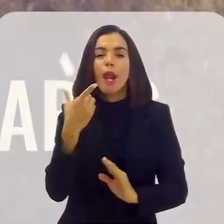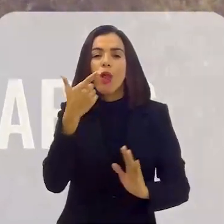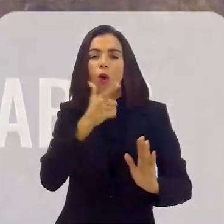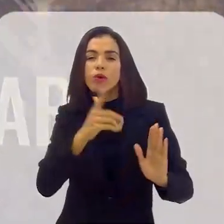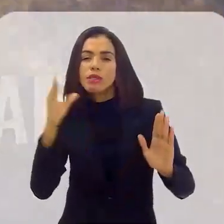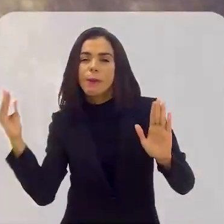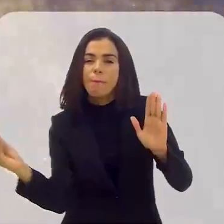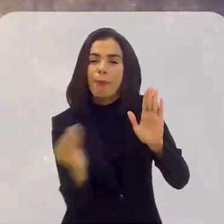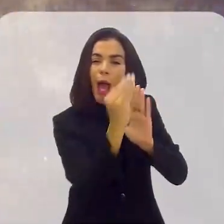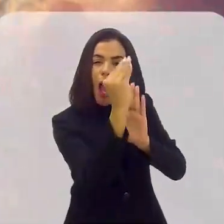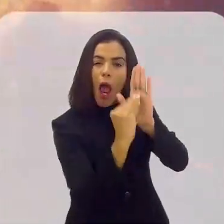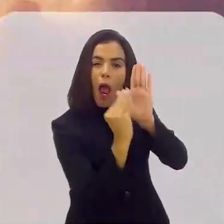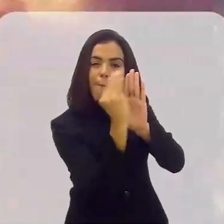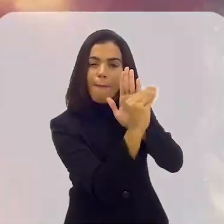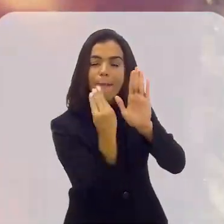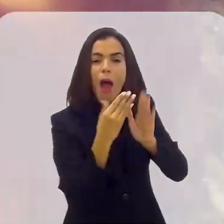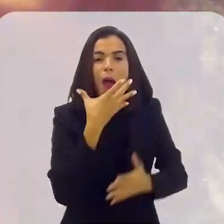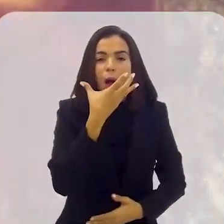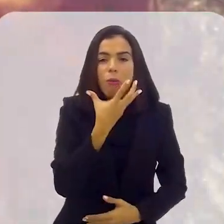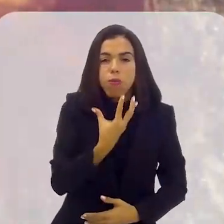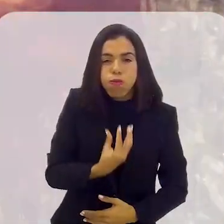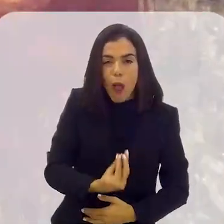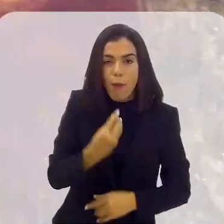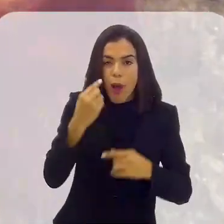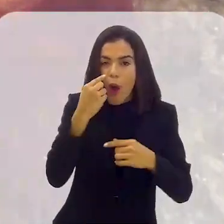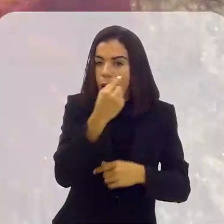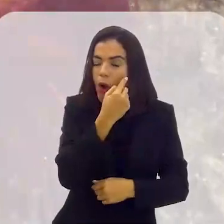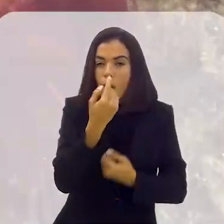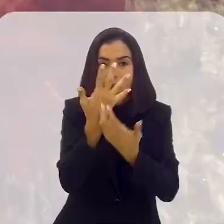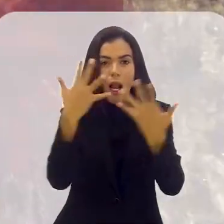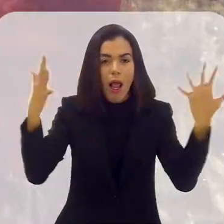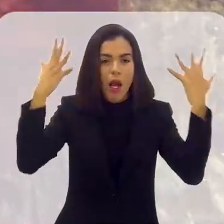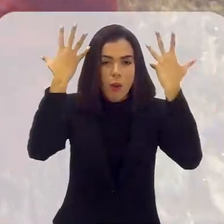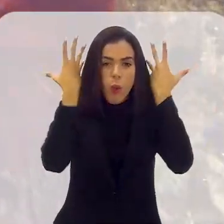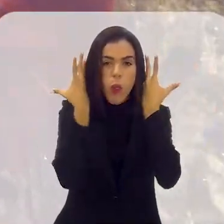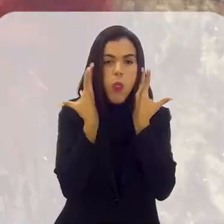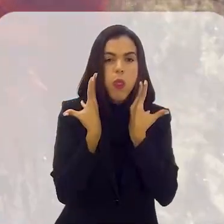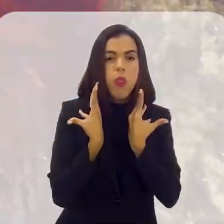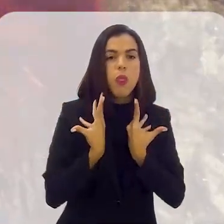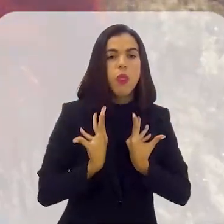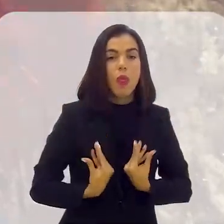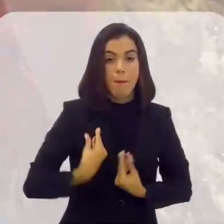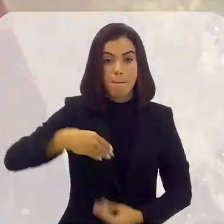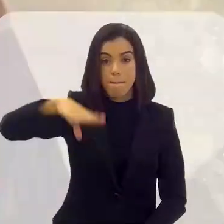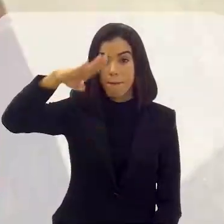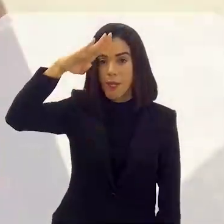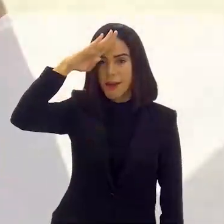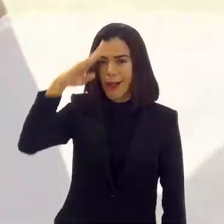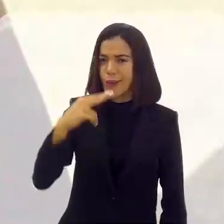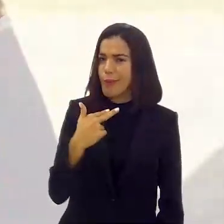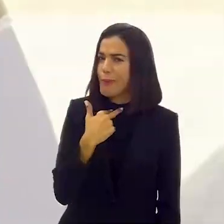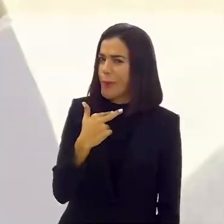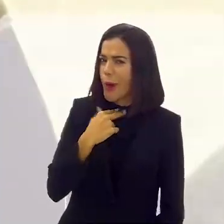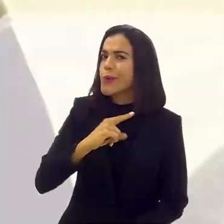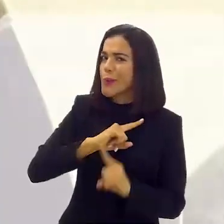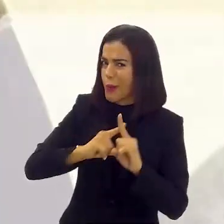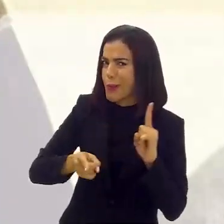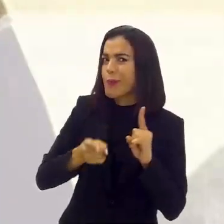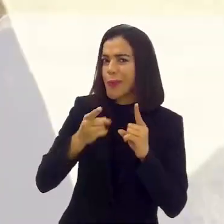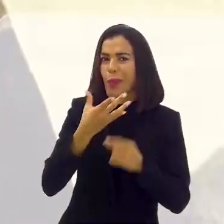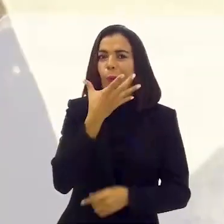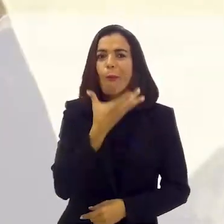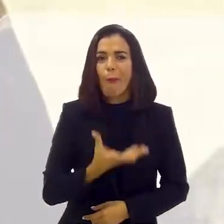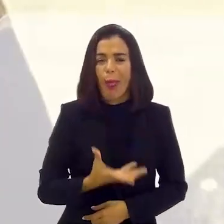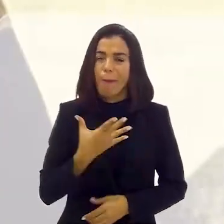retratando o inconfidente como Cristo, com barbas, olhos claros e cabelos longos. Militar, ele